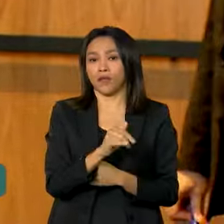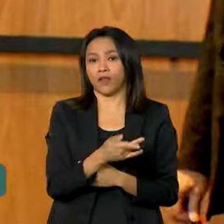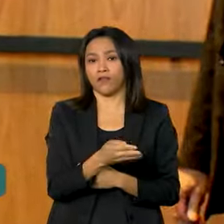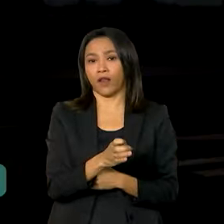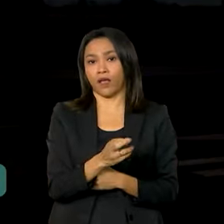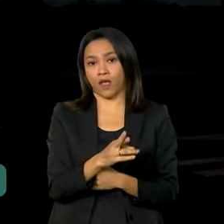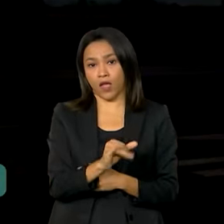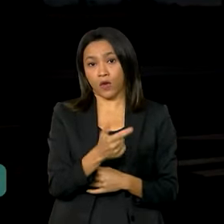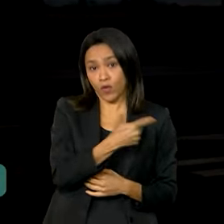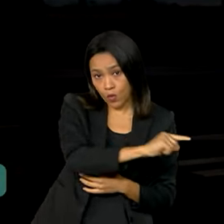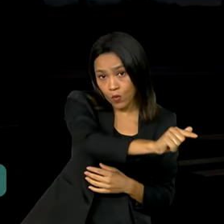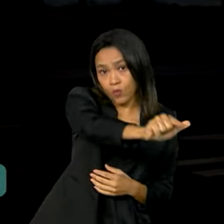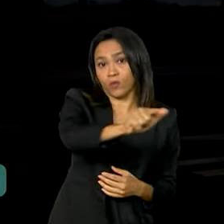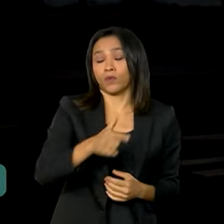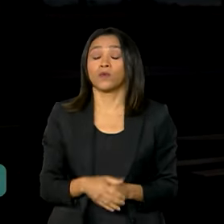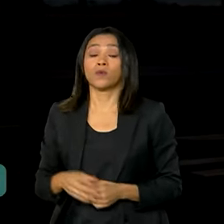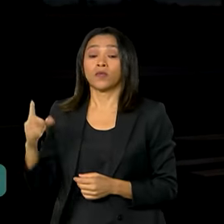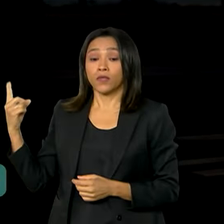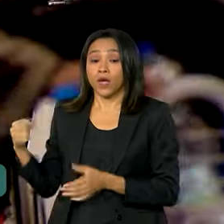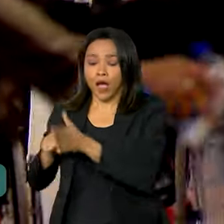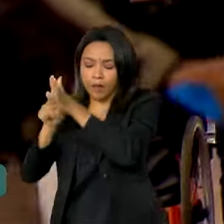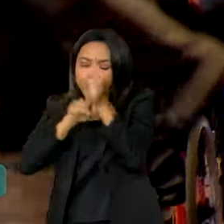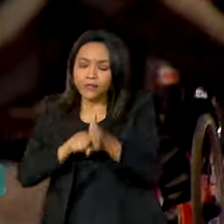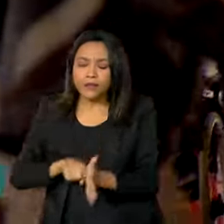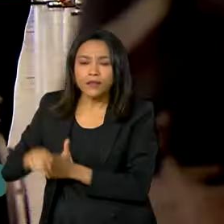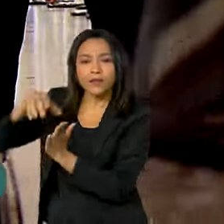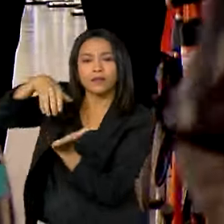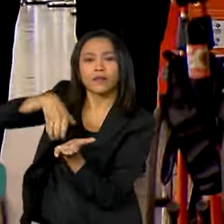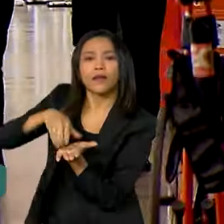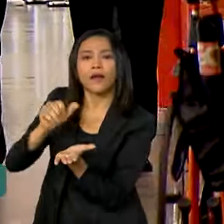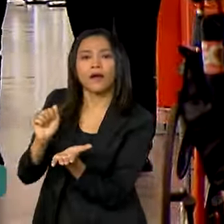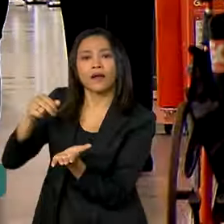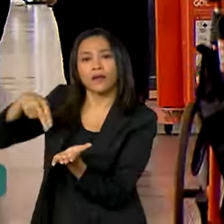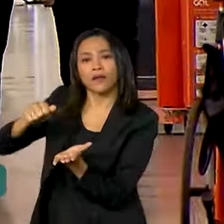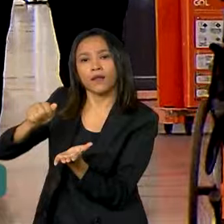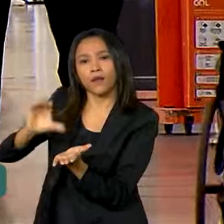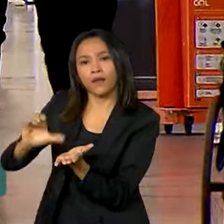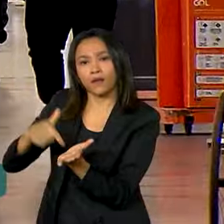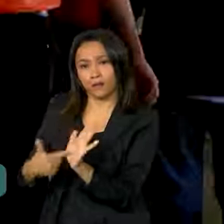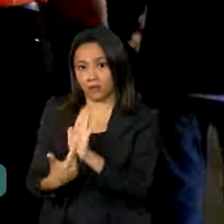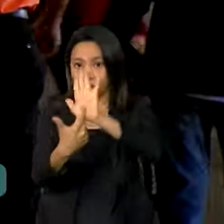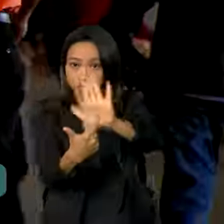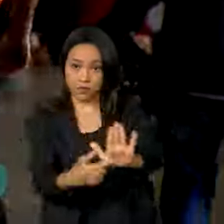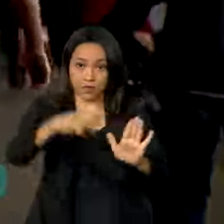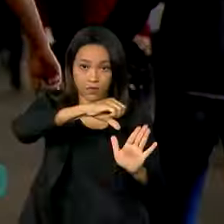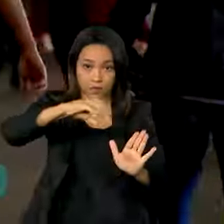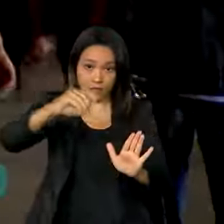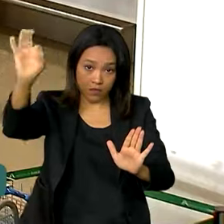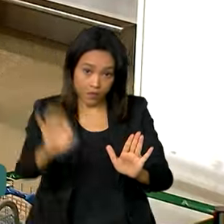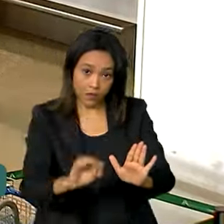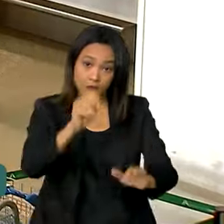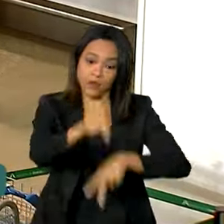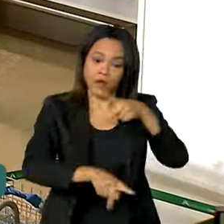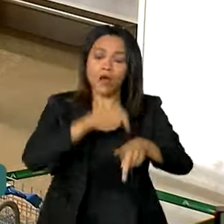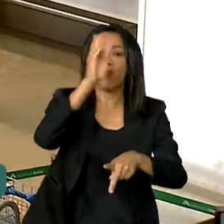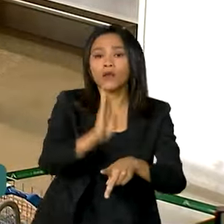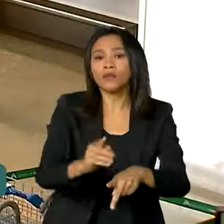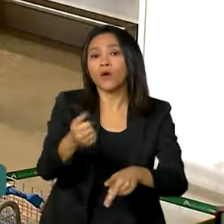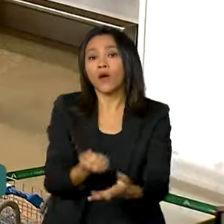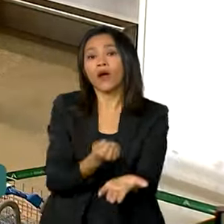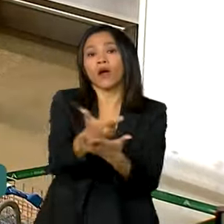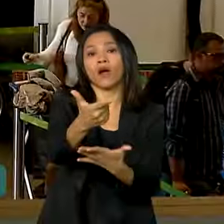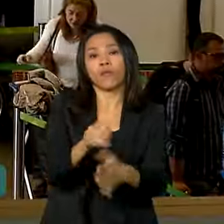concessionárias. Um levantamento da ANAC revela que cerca de 90% dos brasileiros compram